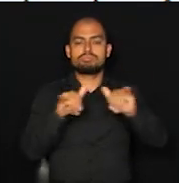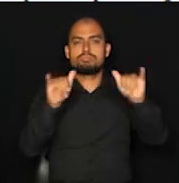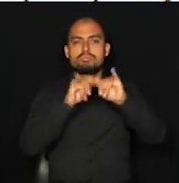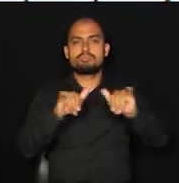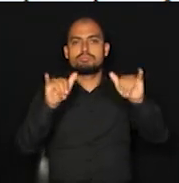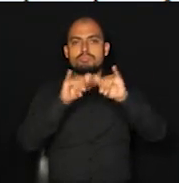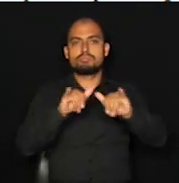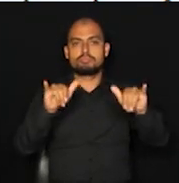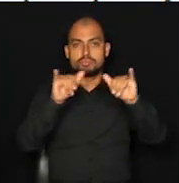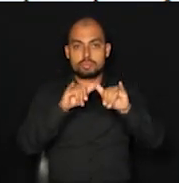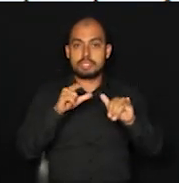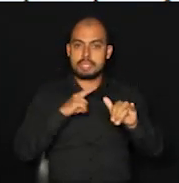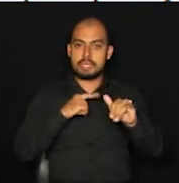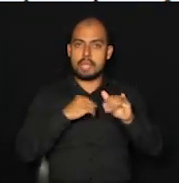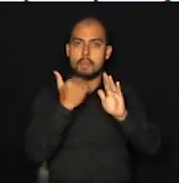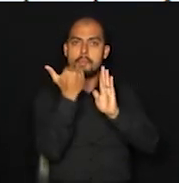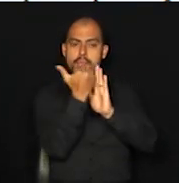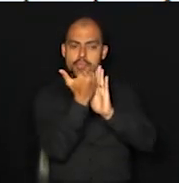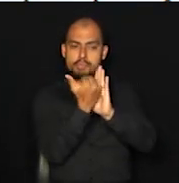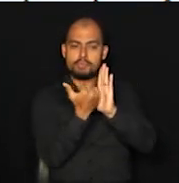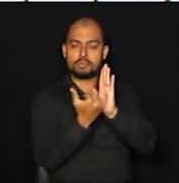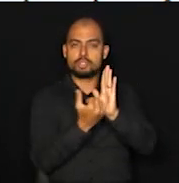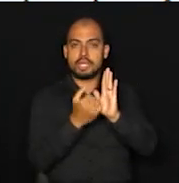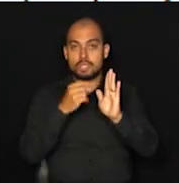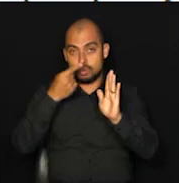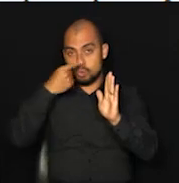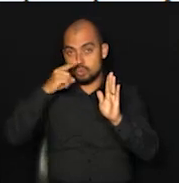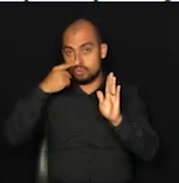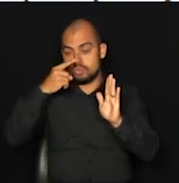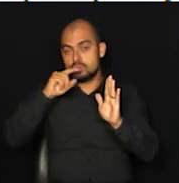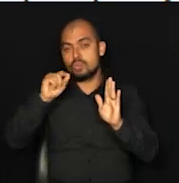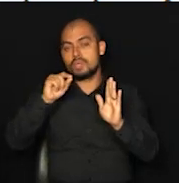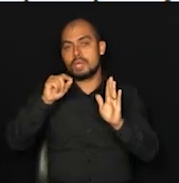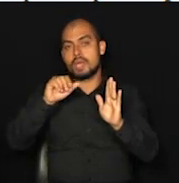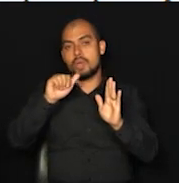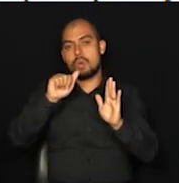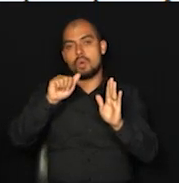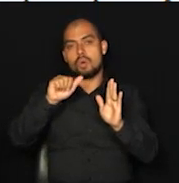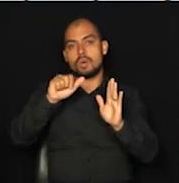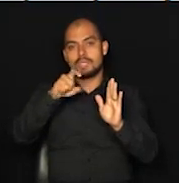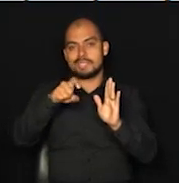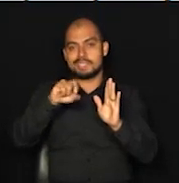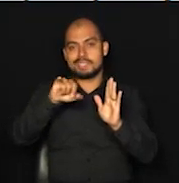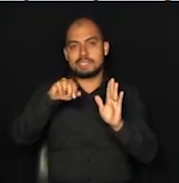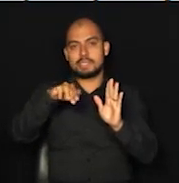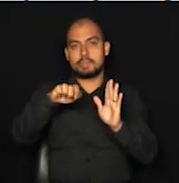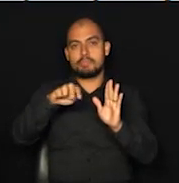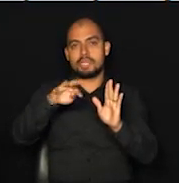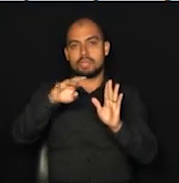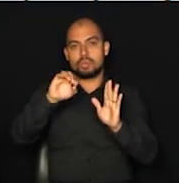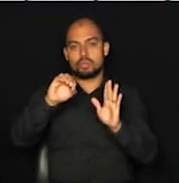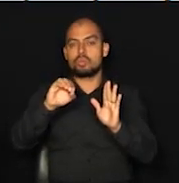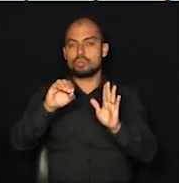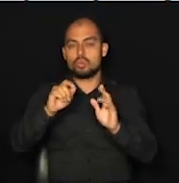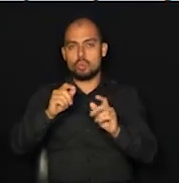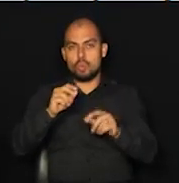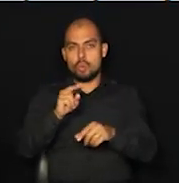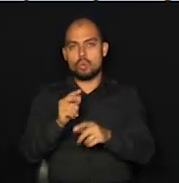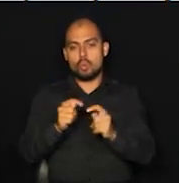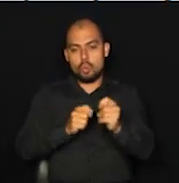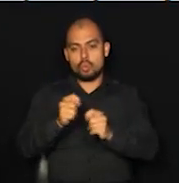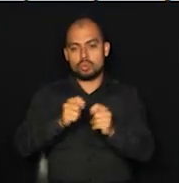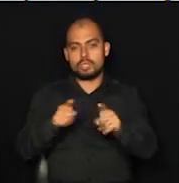que foi feito um projeto na região do Ouro Verde com o uso do oxímetro no controle e no cuidado a esse